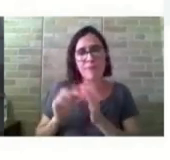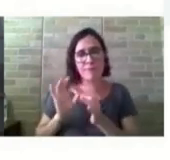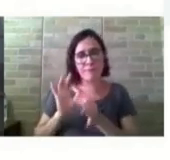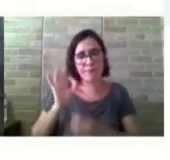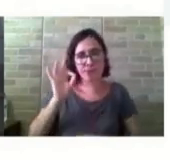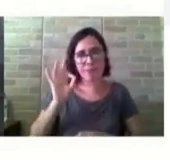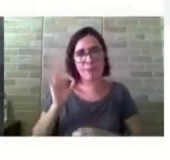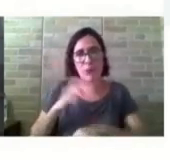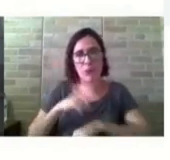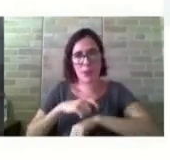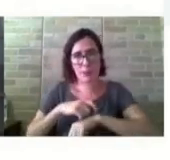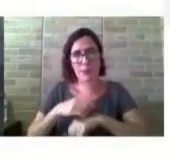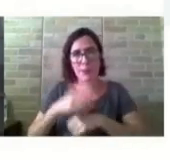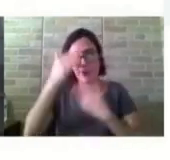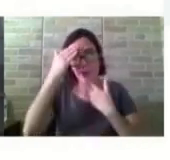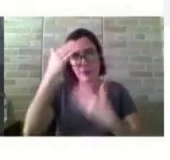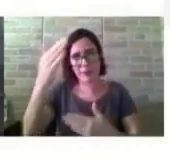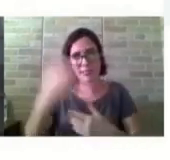Muito obrigada.